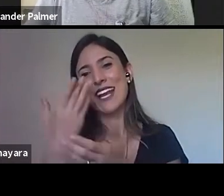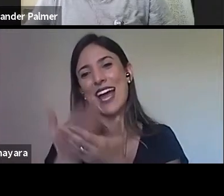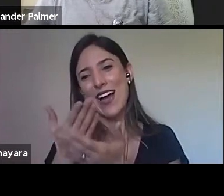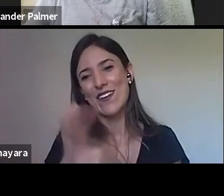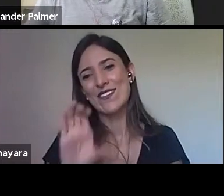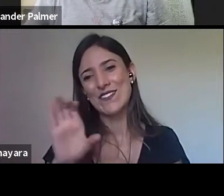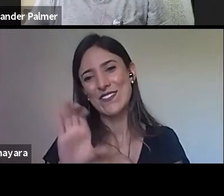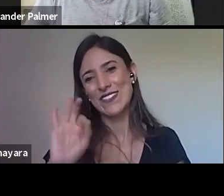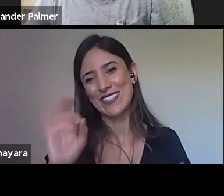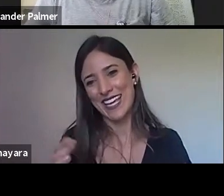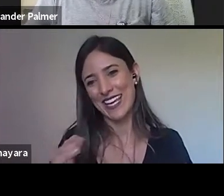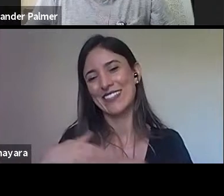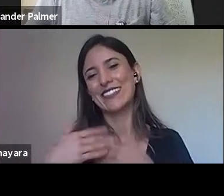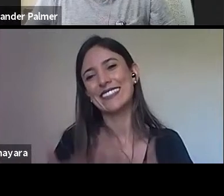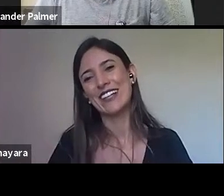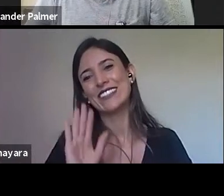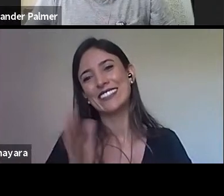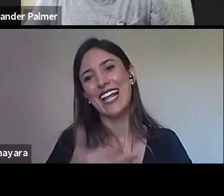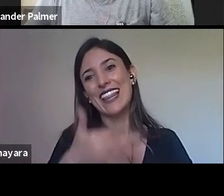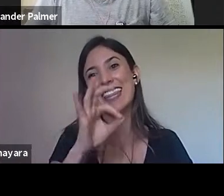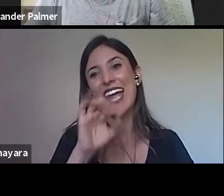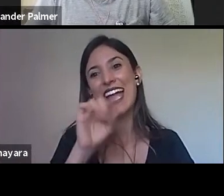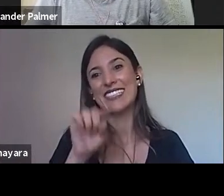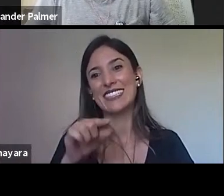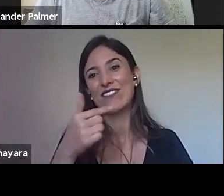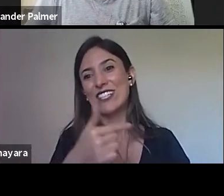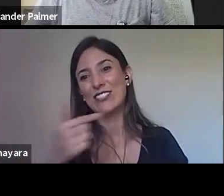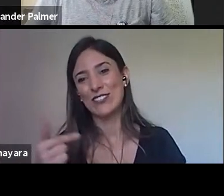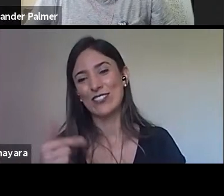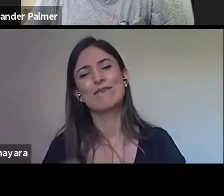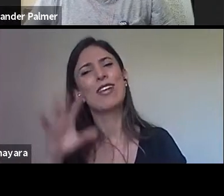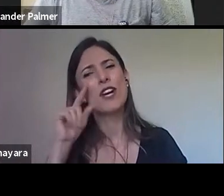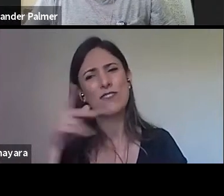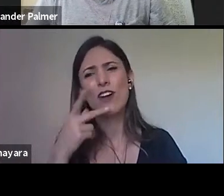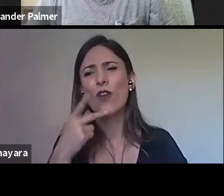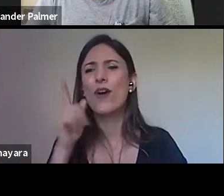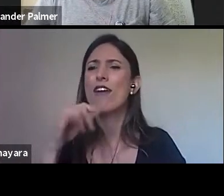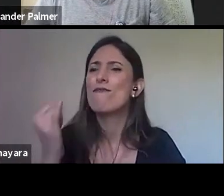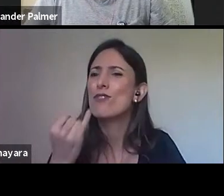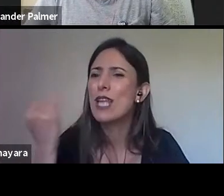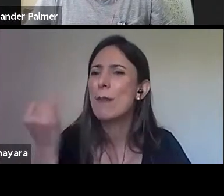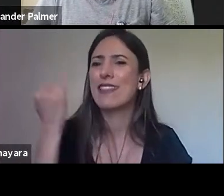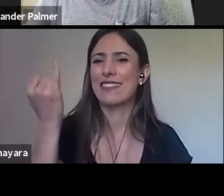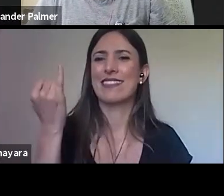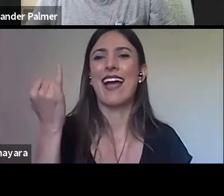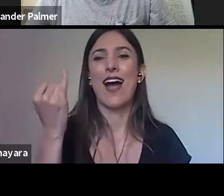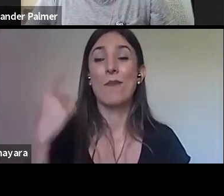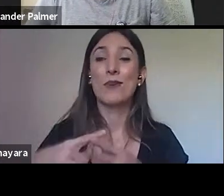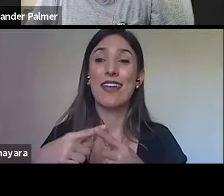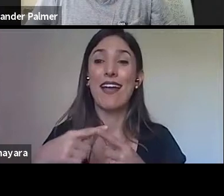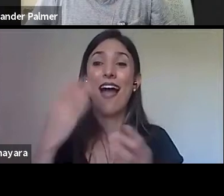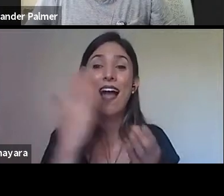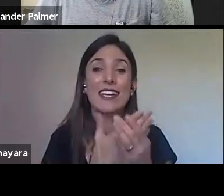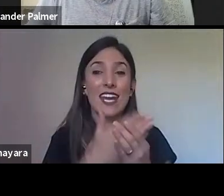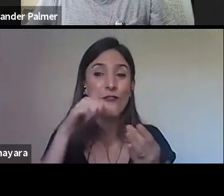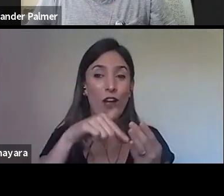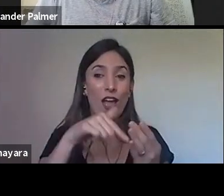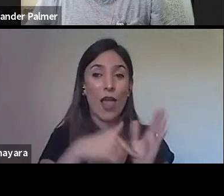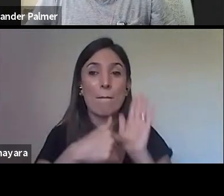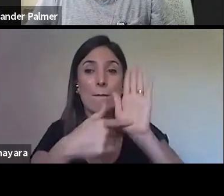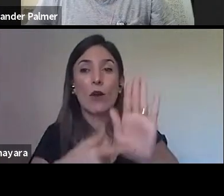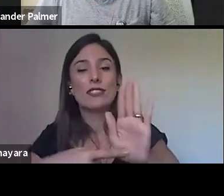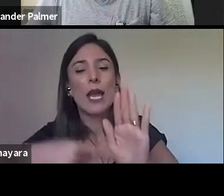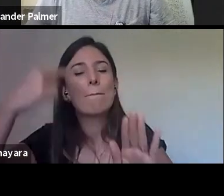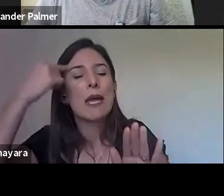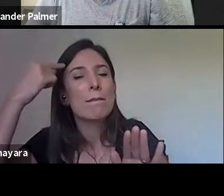mais 8 minutos. Isso que você está falando, eu acho que é fundamental, né? Que os arquivos são lugares de memória, digitalizá